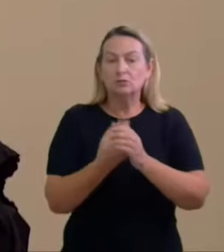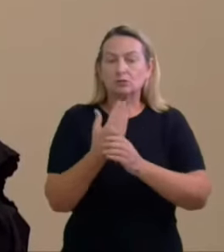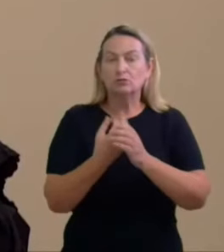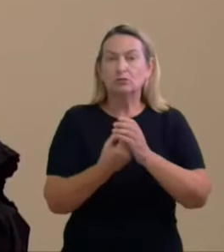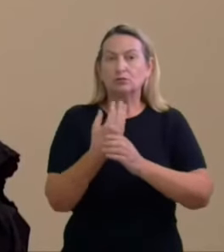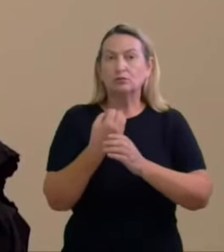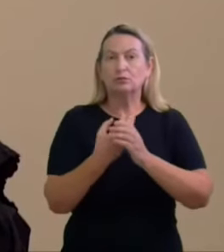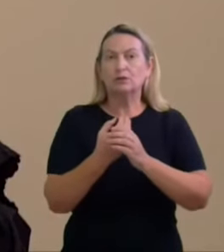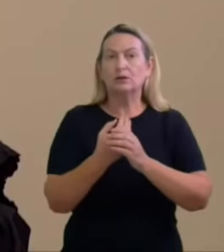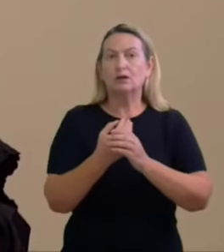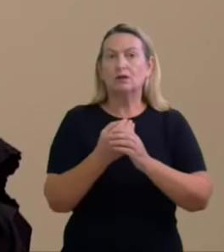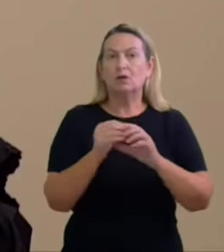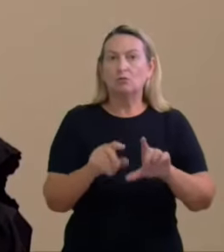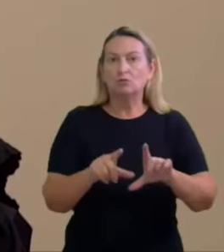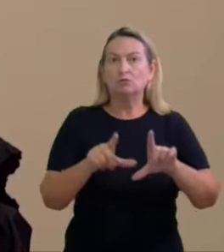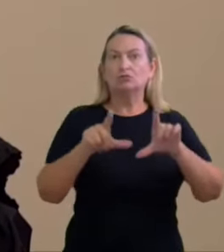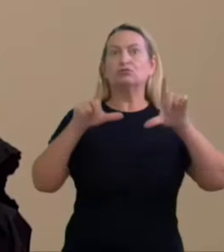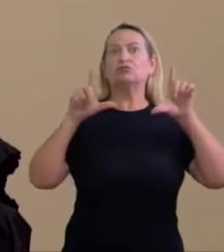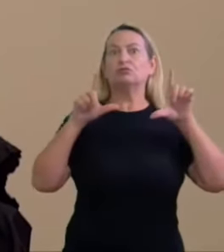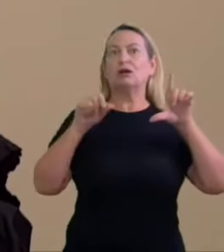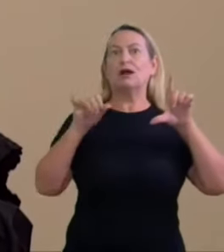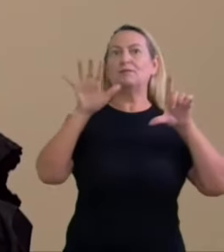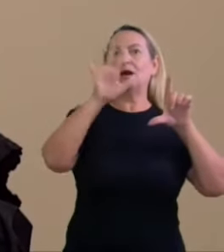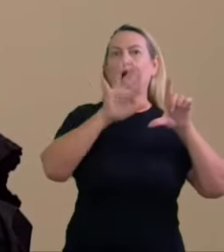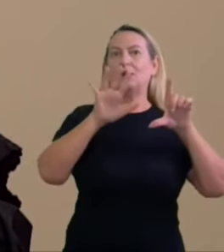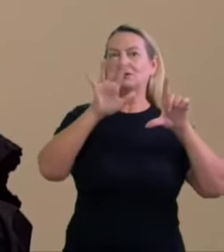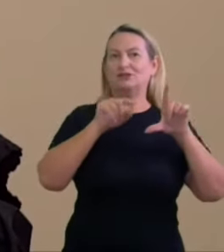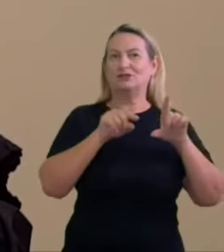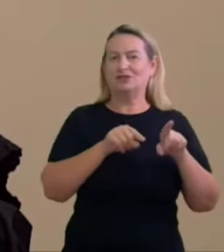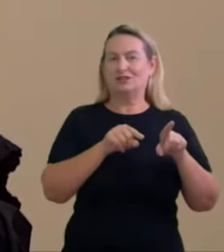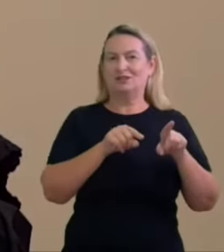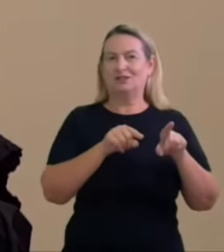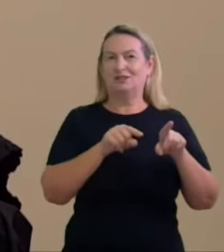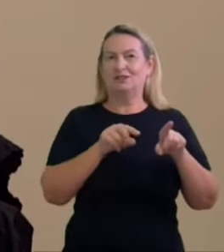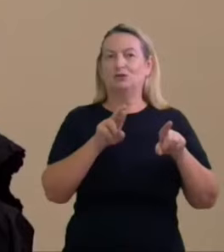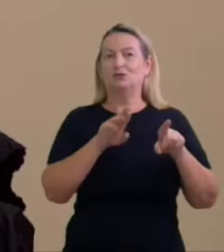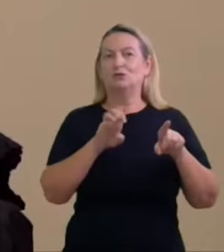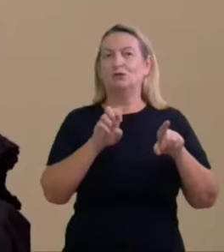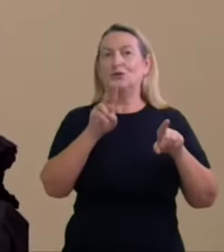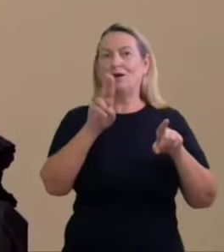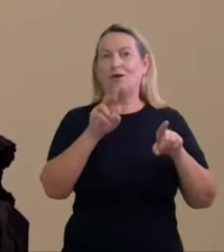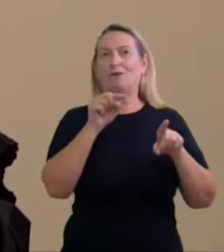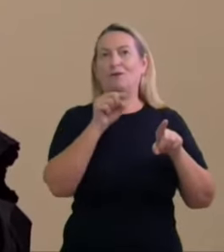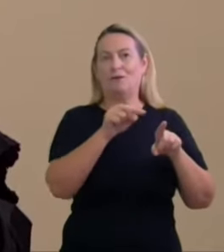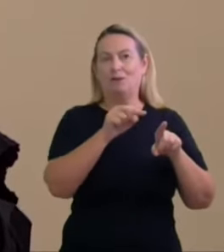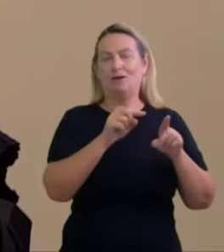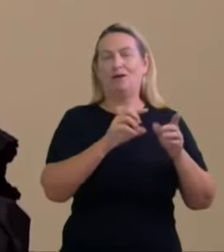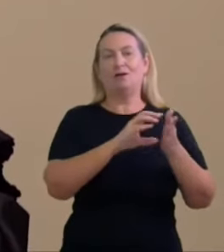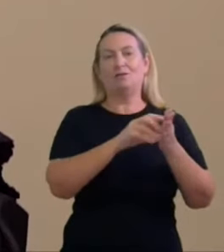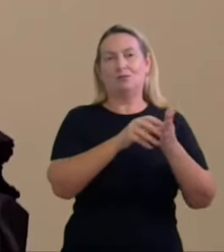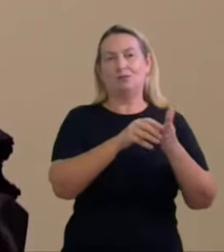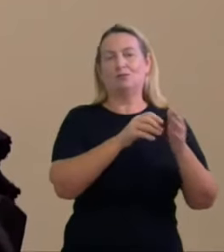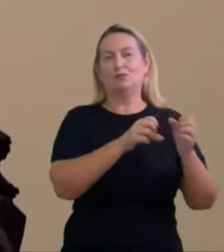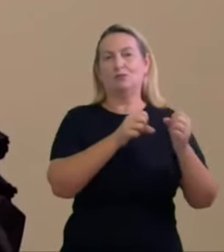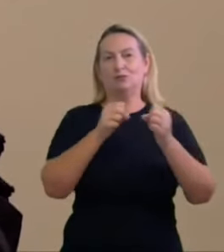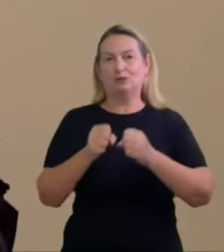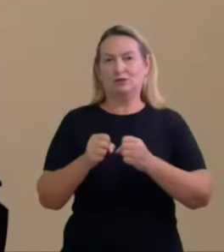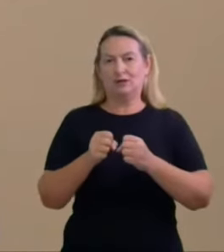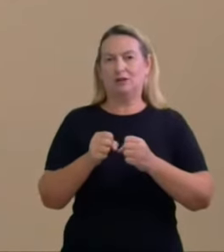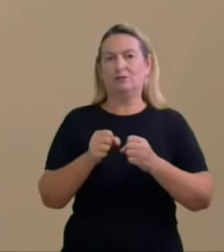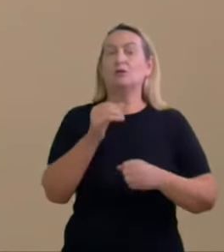alavancar a imagem do réu que era o Podemos o réu e de figuras proeminentes do partido várias como a título